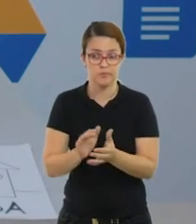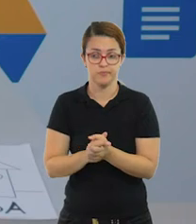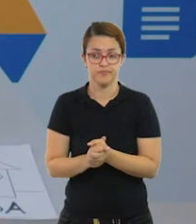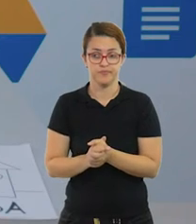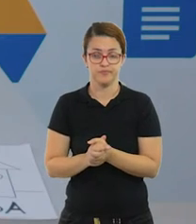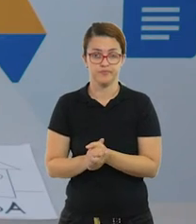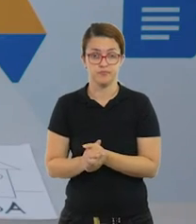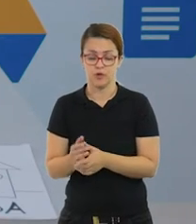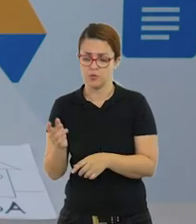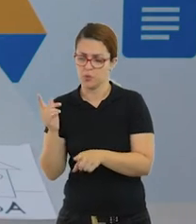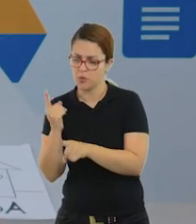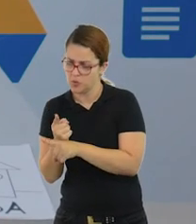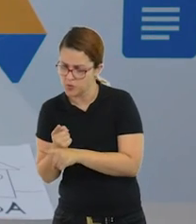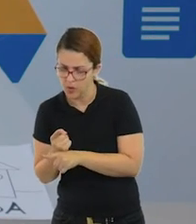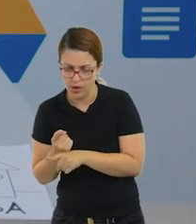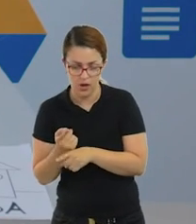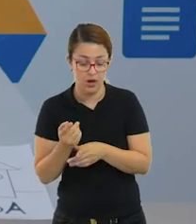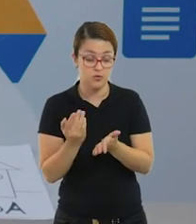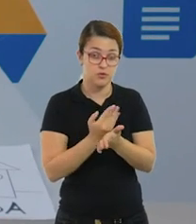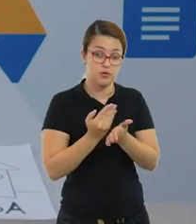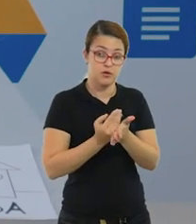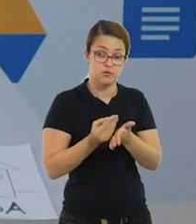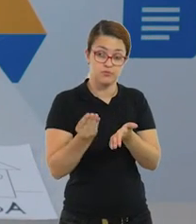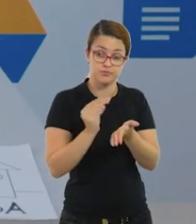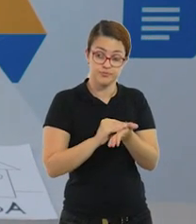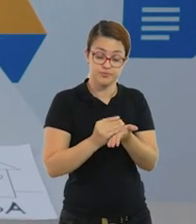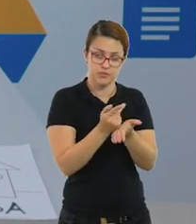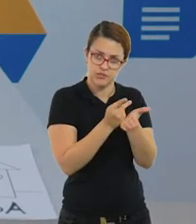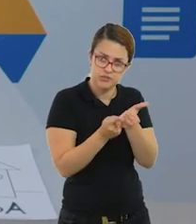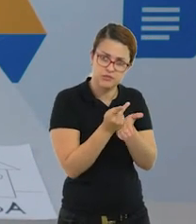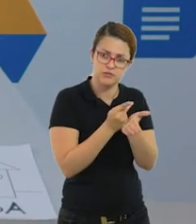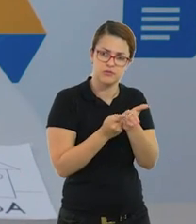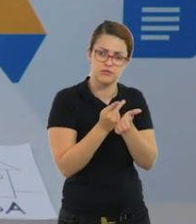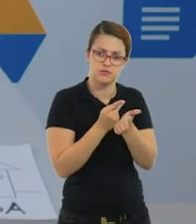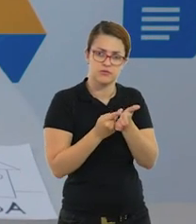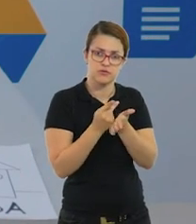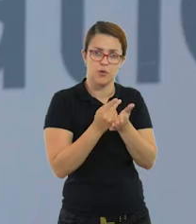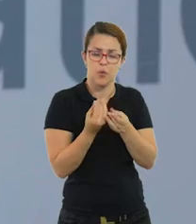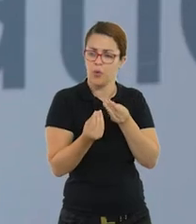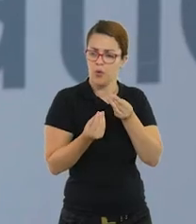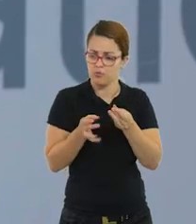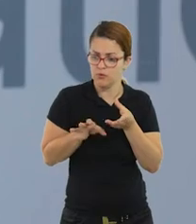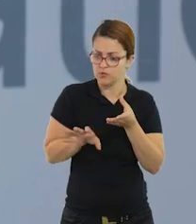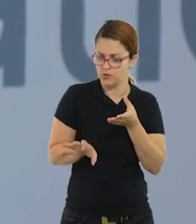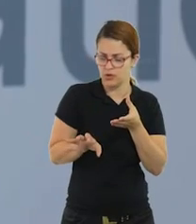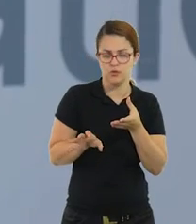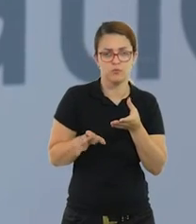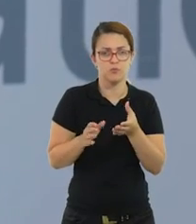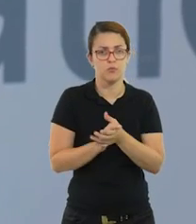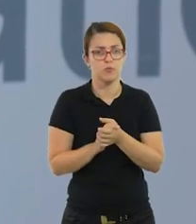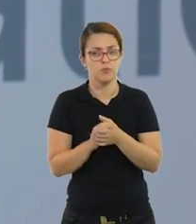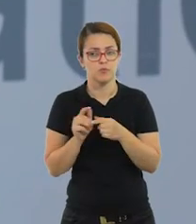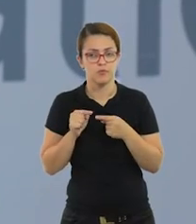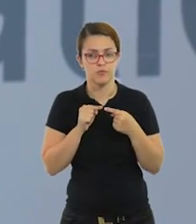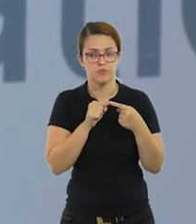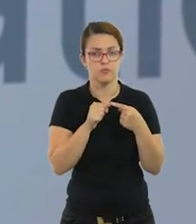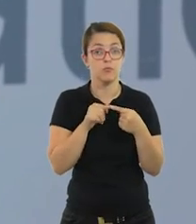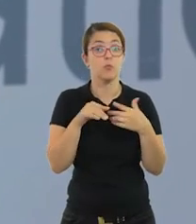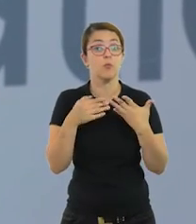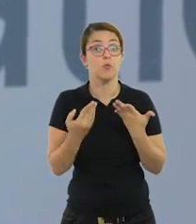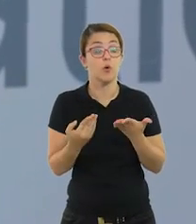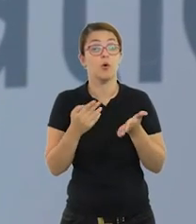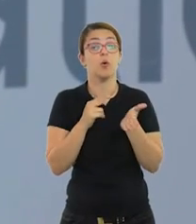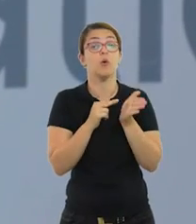encontraram? Vão registrar no caderno, fazer o desenho da forma geométrica e escrever embaixo